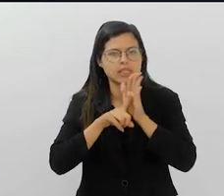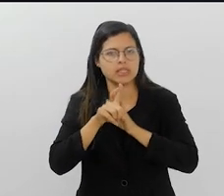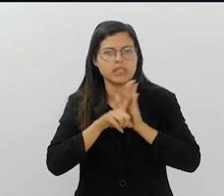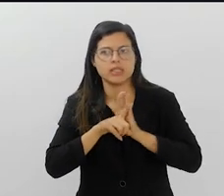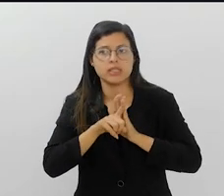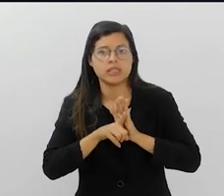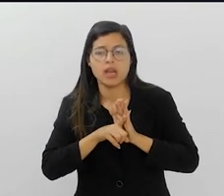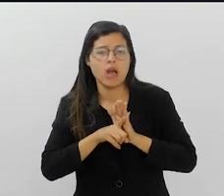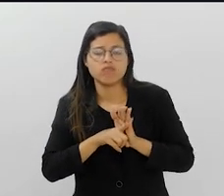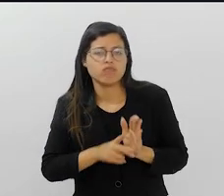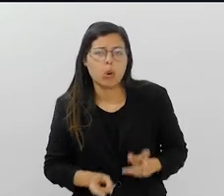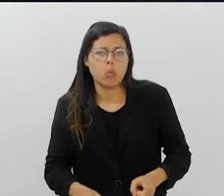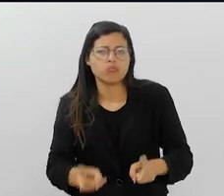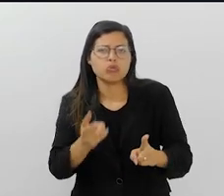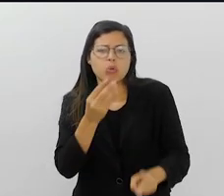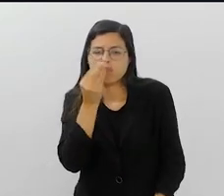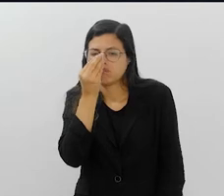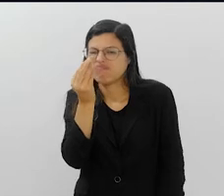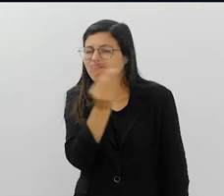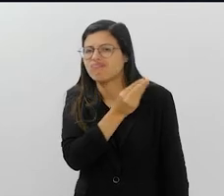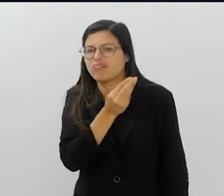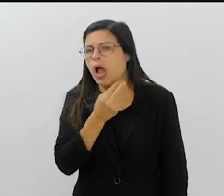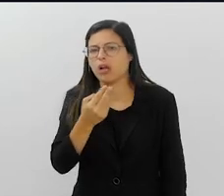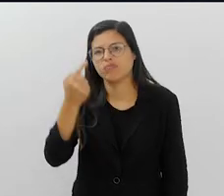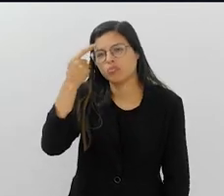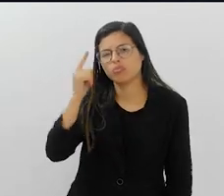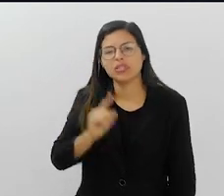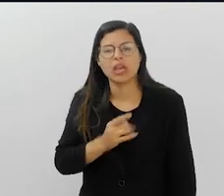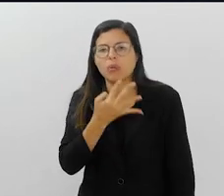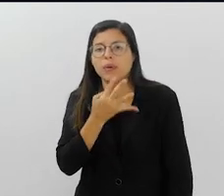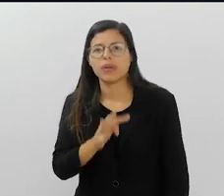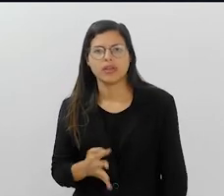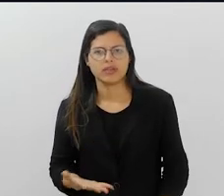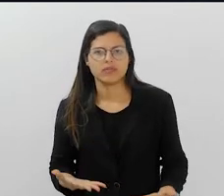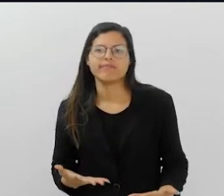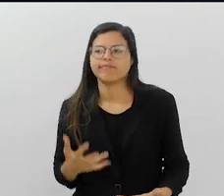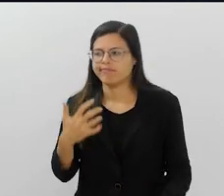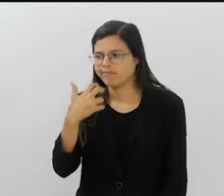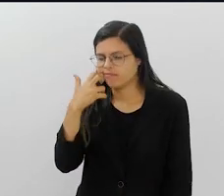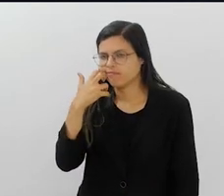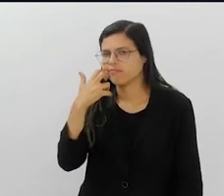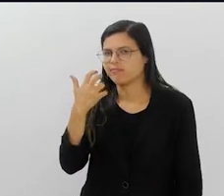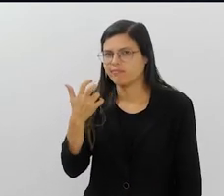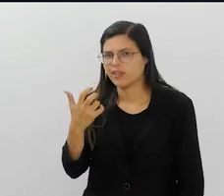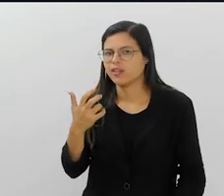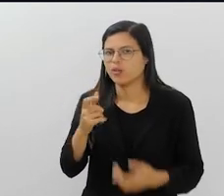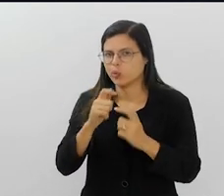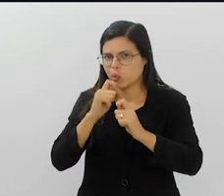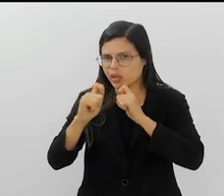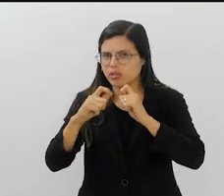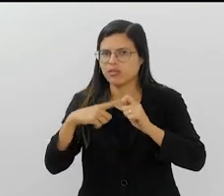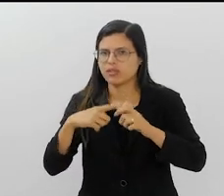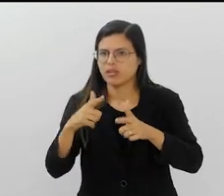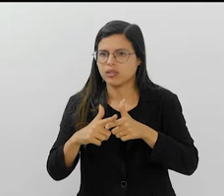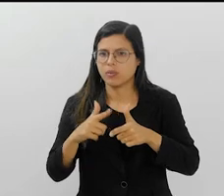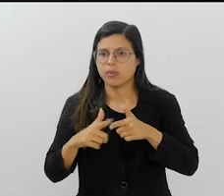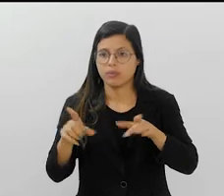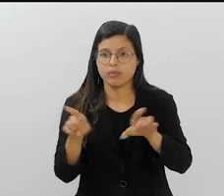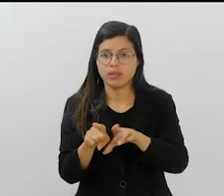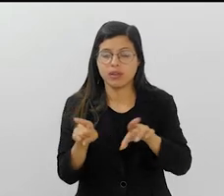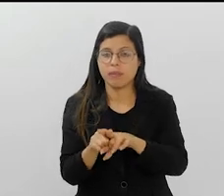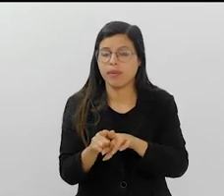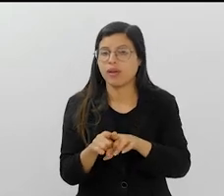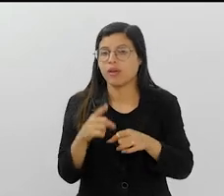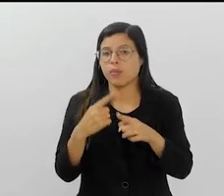Ih, Oswaldo Jardim. Não. Continuou sem saber quem é. É muita vergonha. Então falta. Entre os jornalistas também tem muito esse